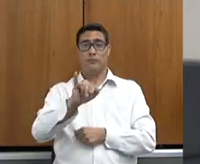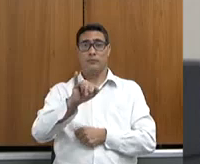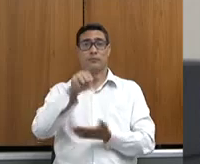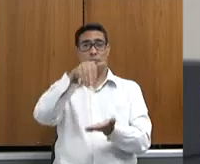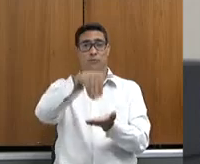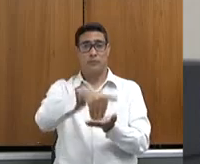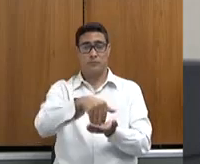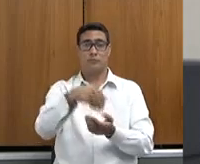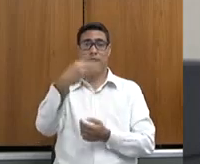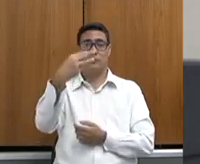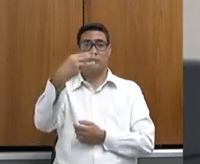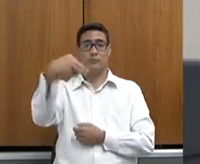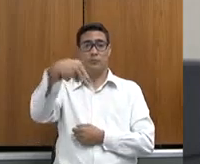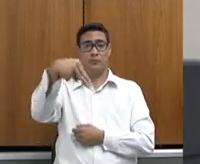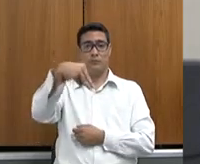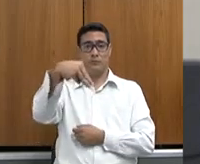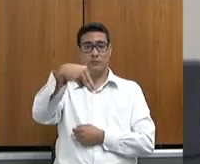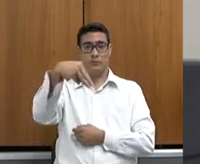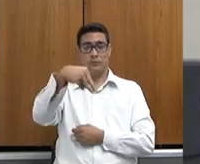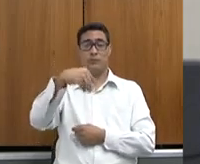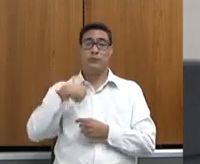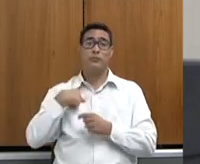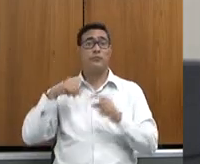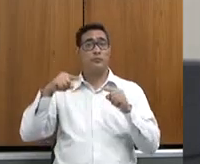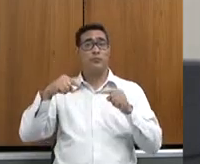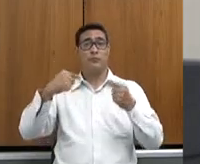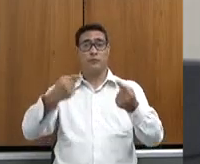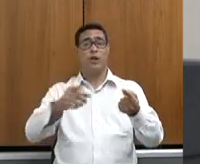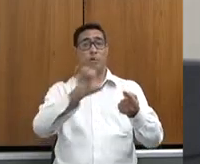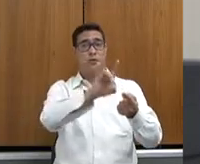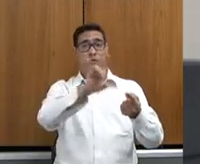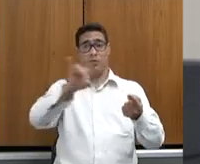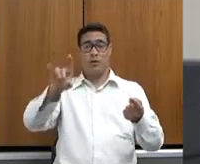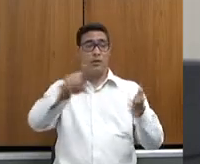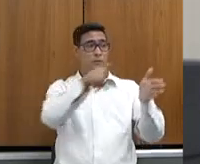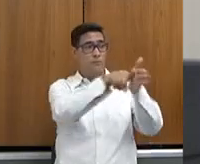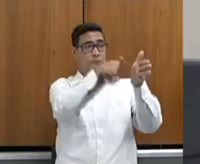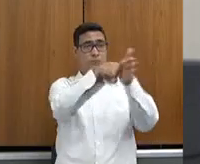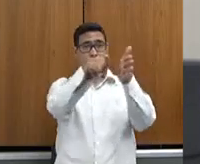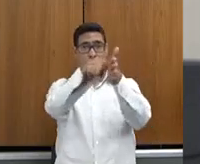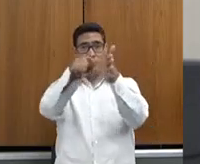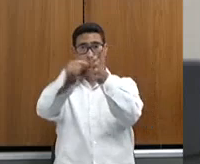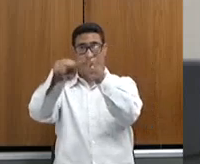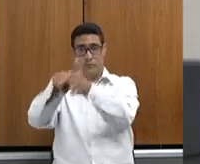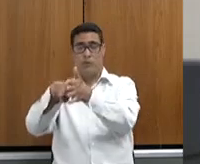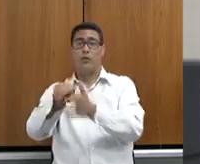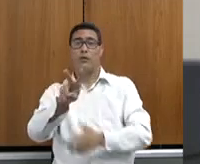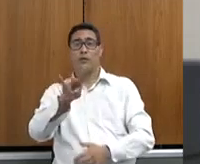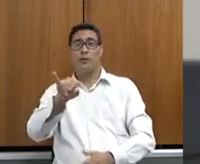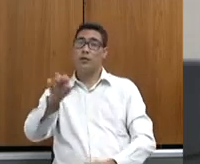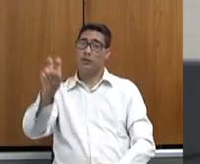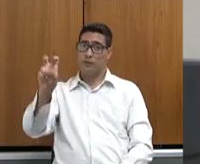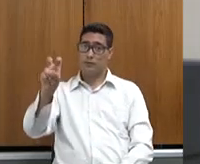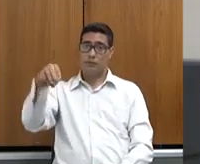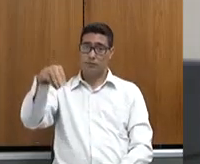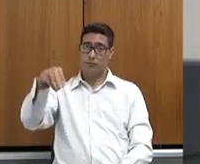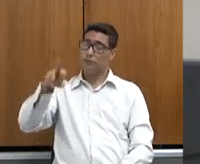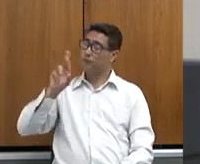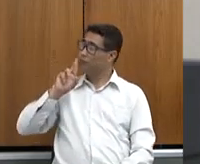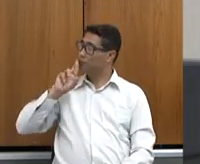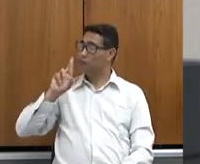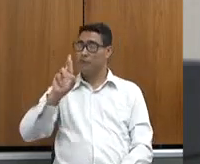minutos para as suas interpelações. após cada interpelação, a autoridade estadual disporá de cinco minutos para respondê-la